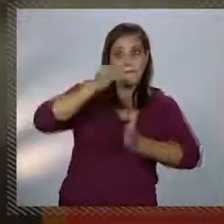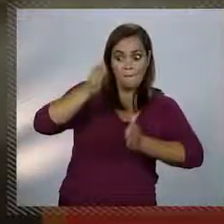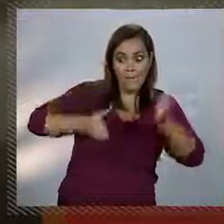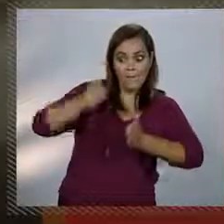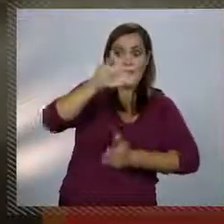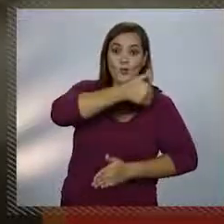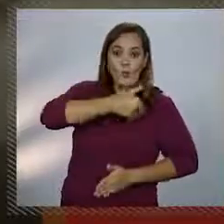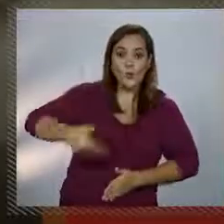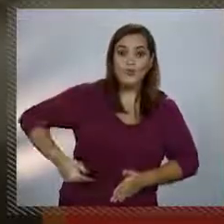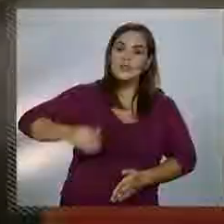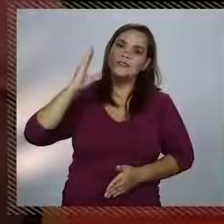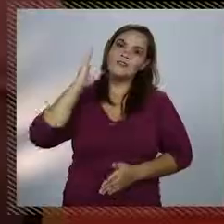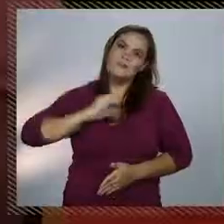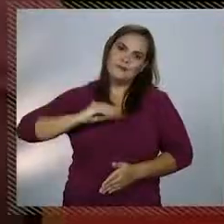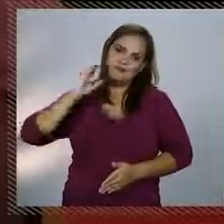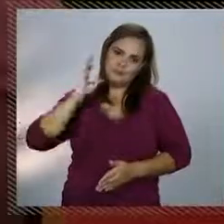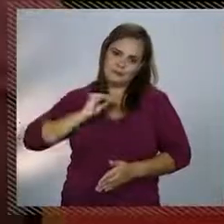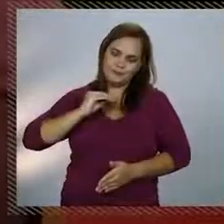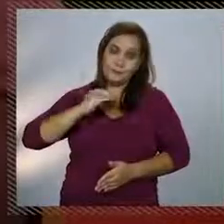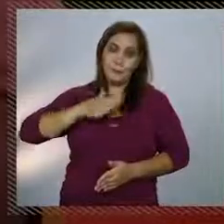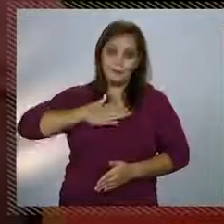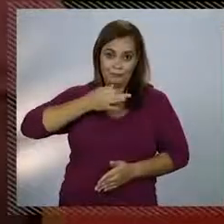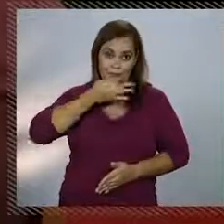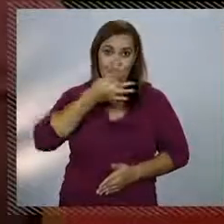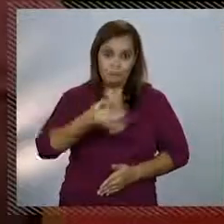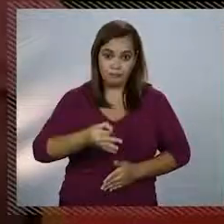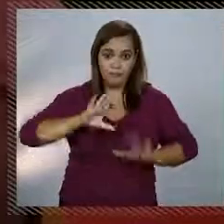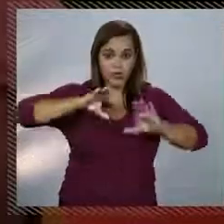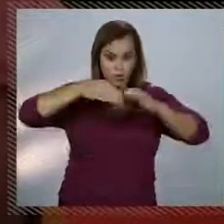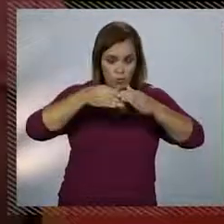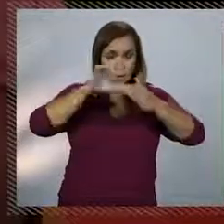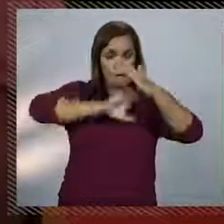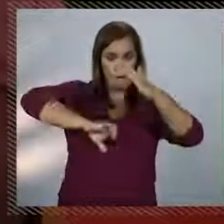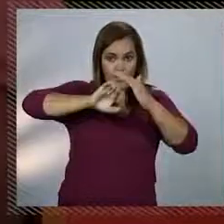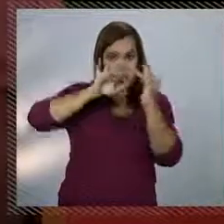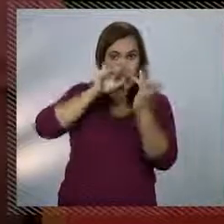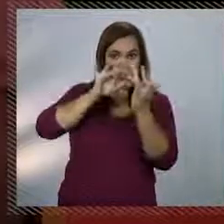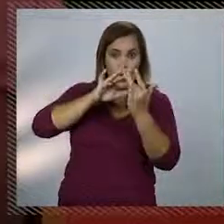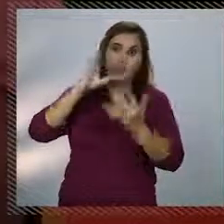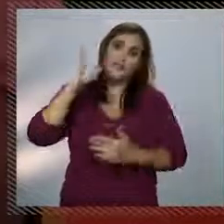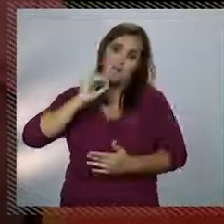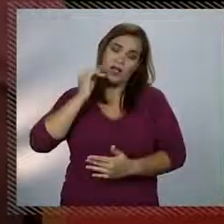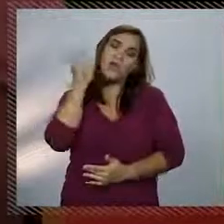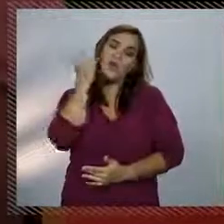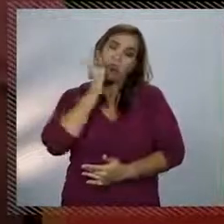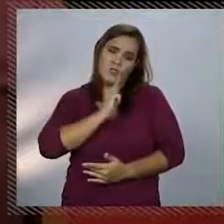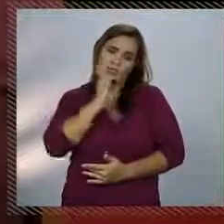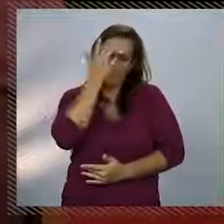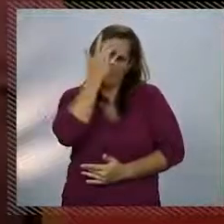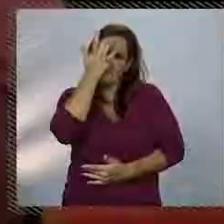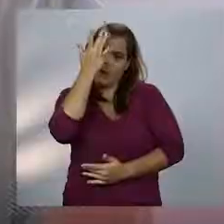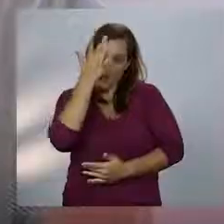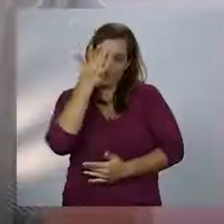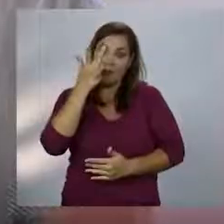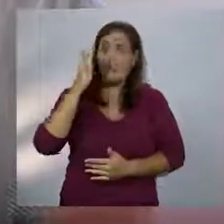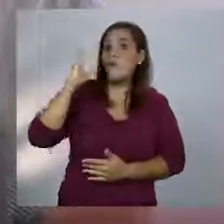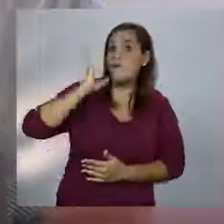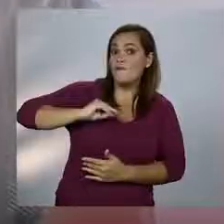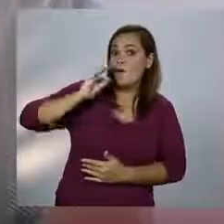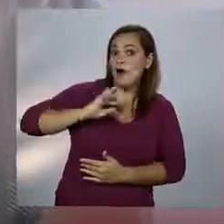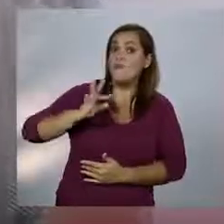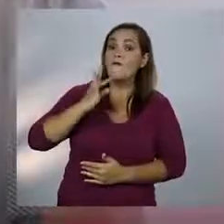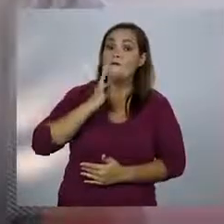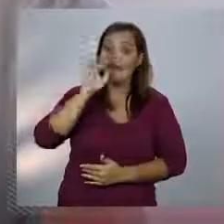Fátima vai progredir fortemente. Eu acho que vai ter uma facilidade muito grande de um empresariado chegar à Fátima. A Fátima